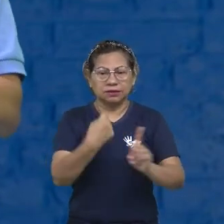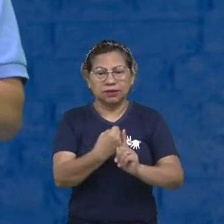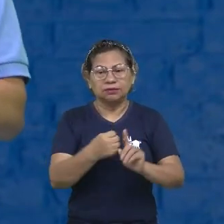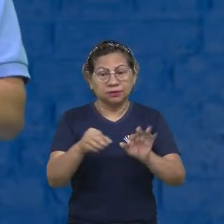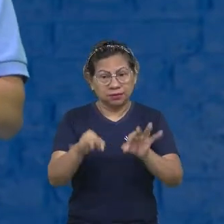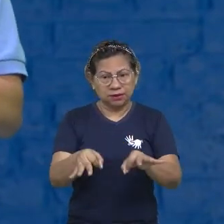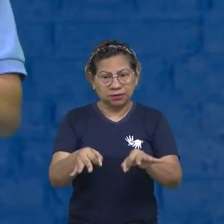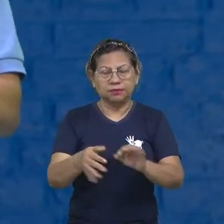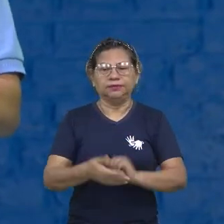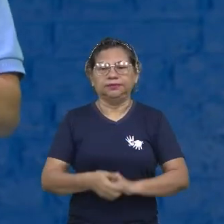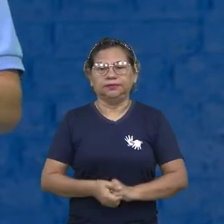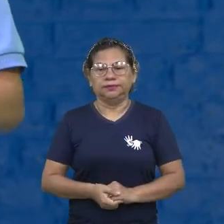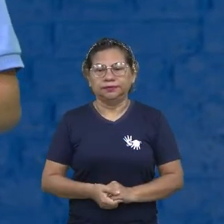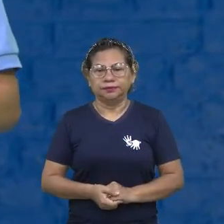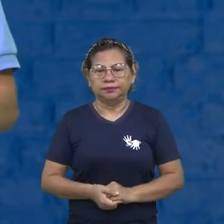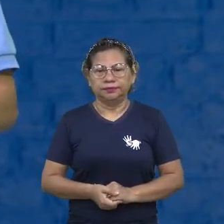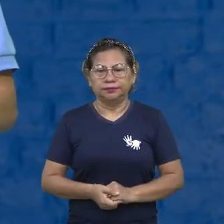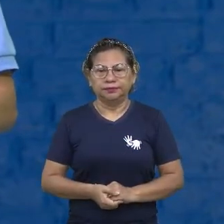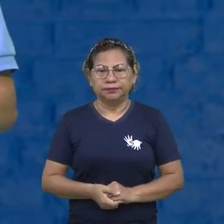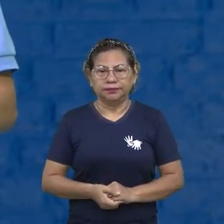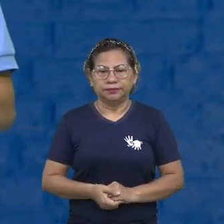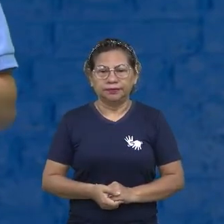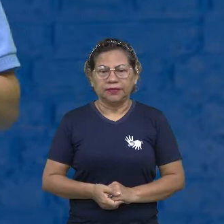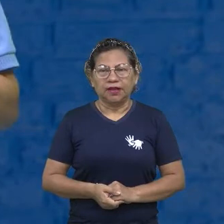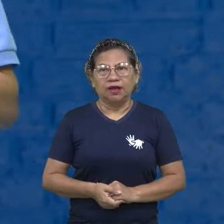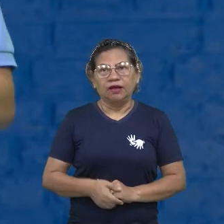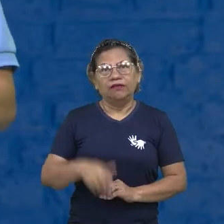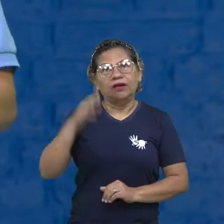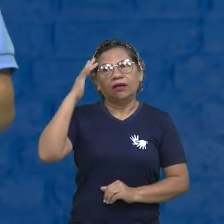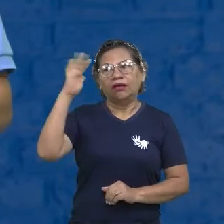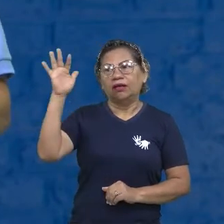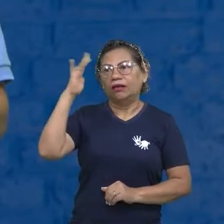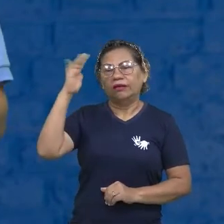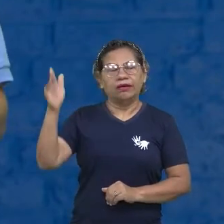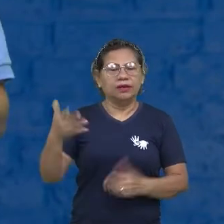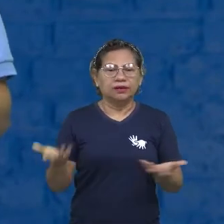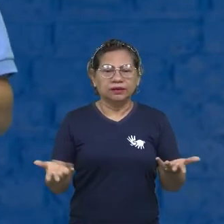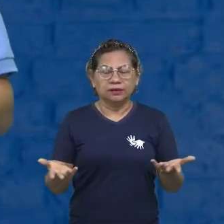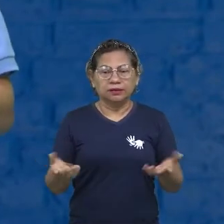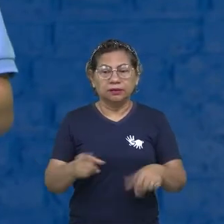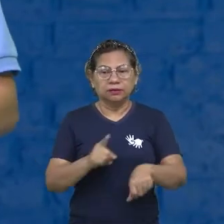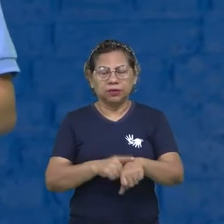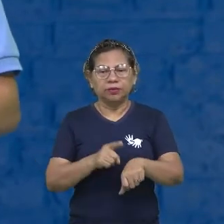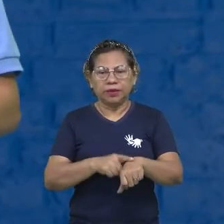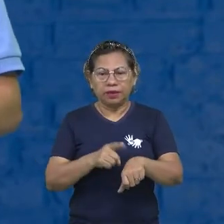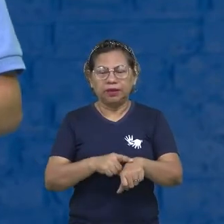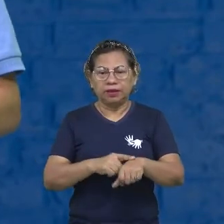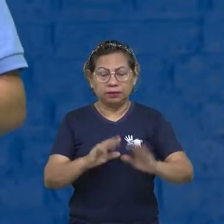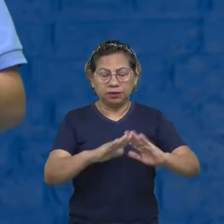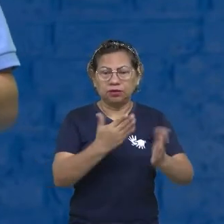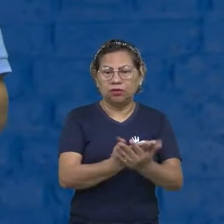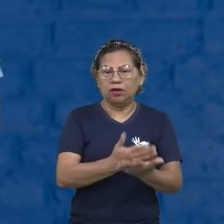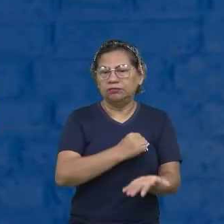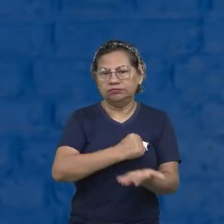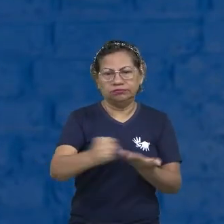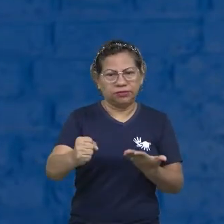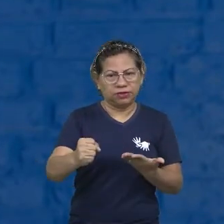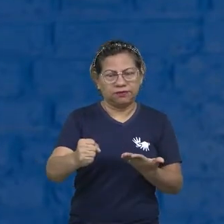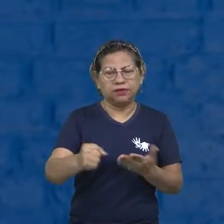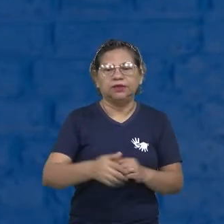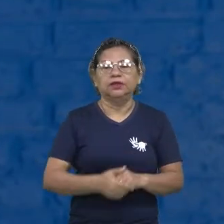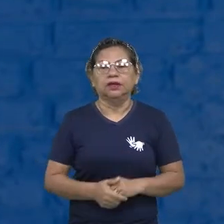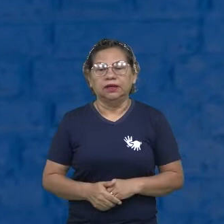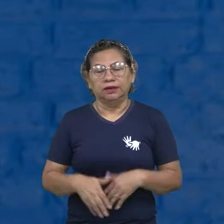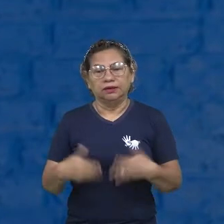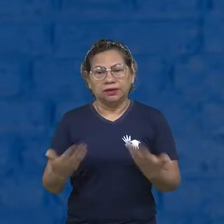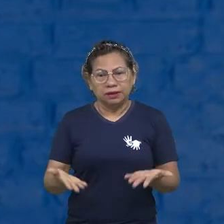Vão ficar retraídos. E aí, o momento na escola passou. Então, a gratidão